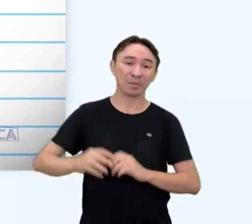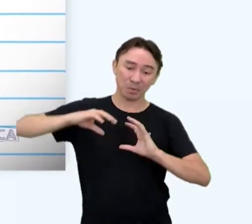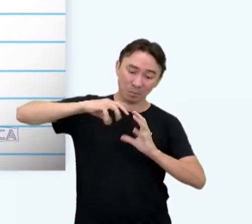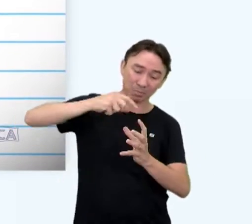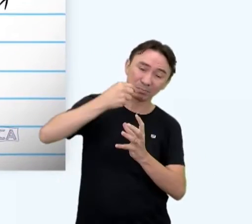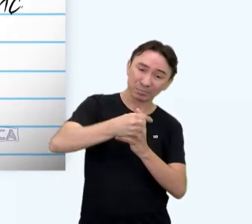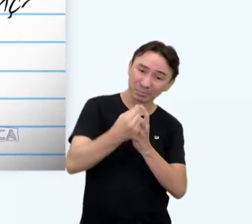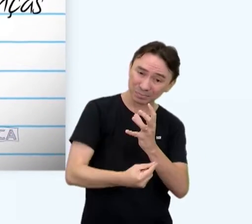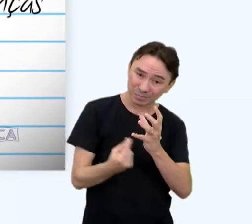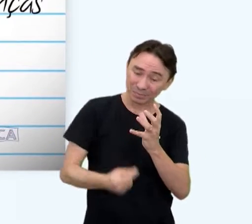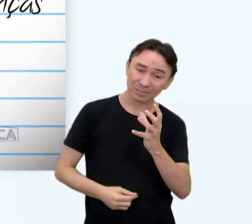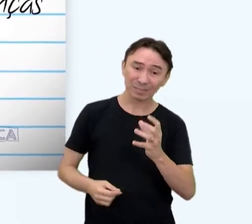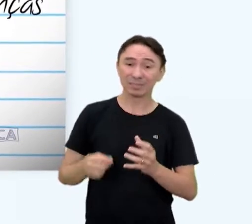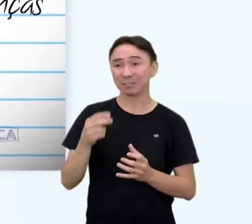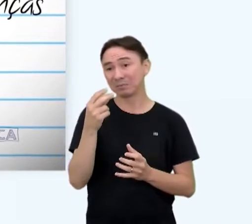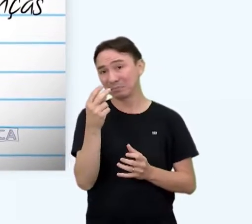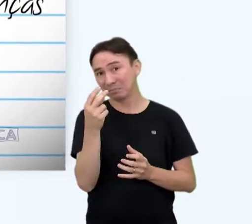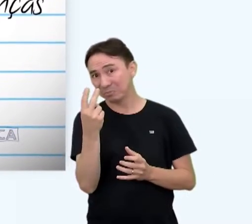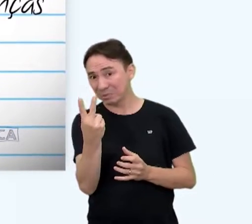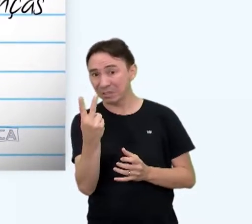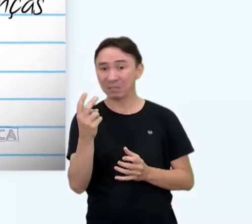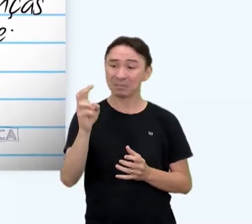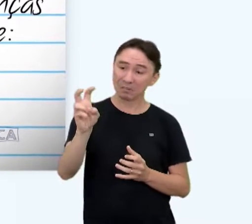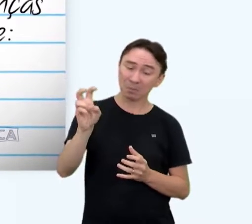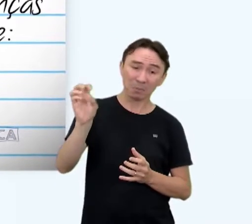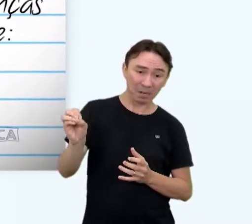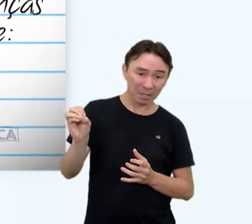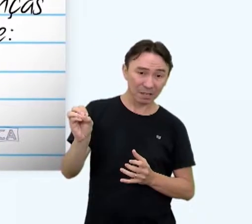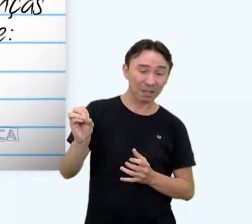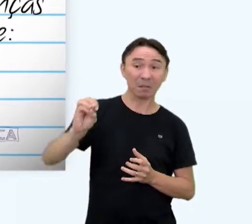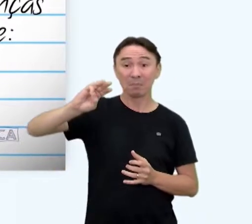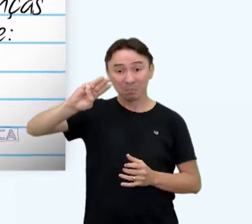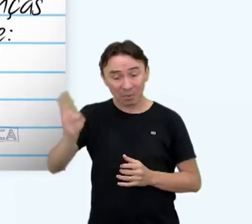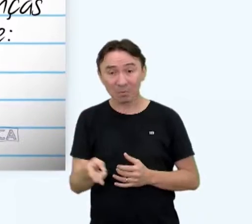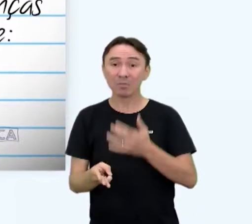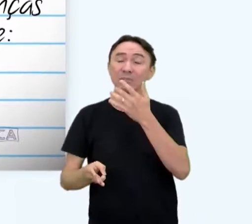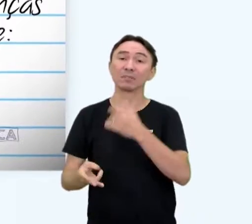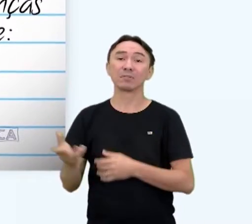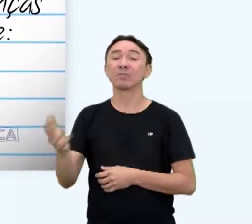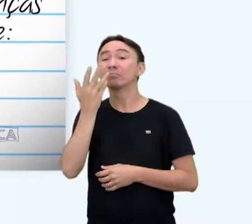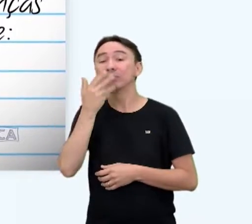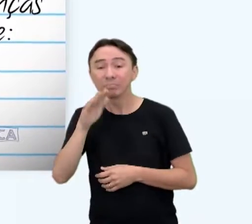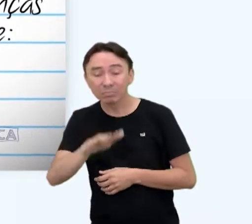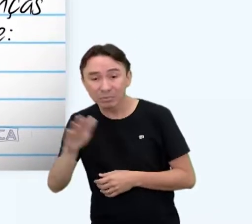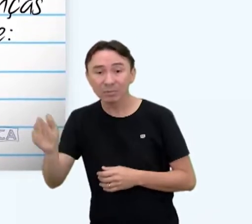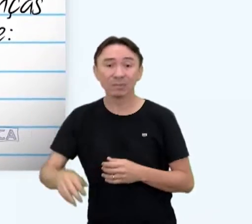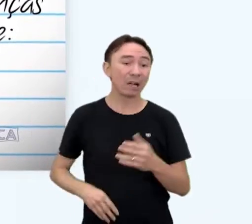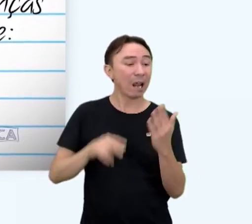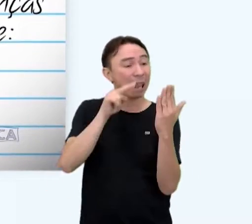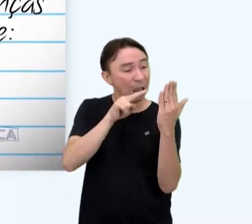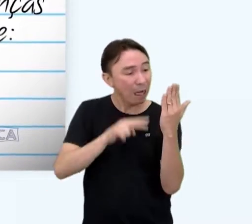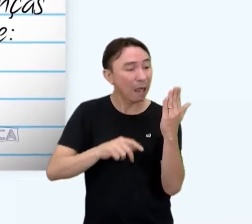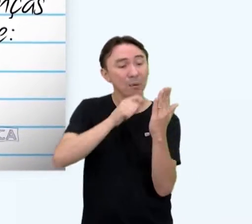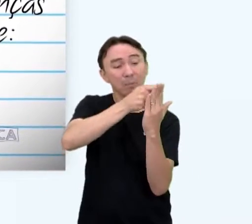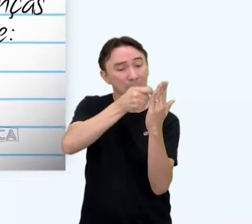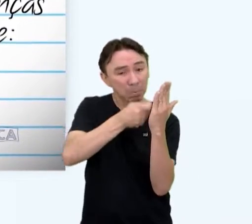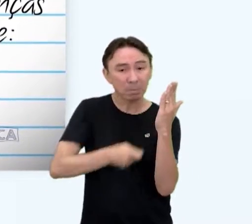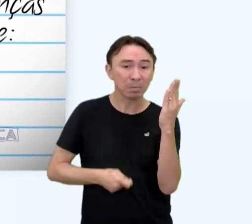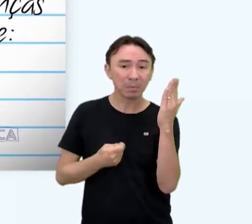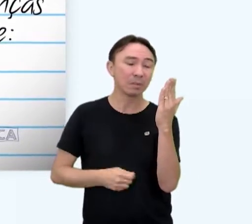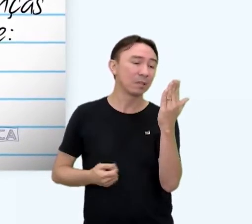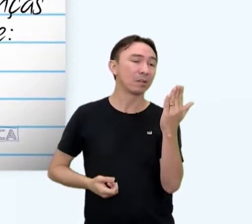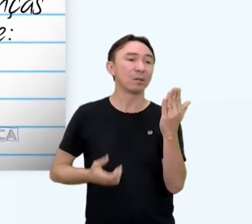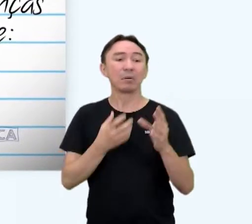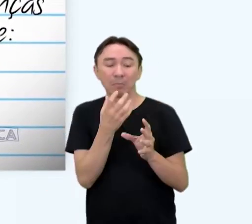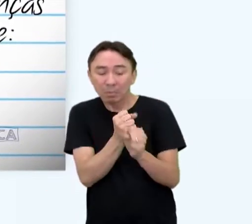250 milhões de crianças em idade escolar não sejam capazes de ler, escrever ou contar bem o suficiente para atender